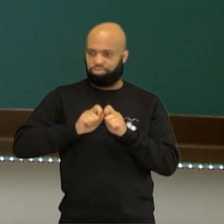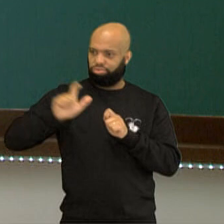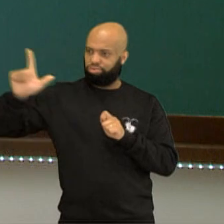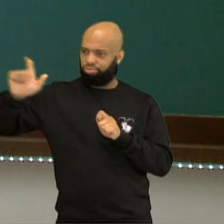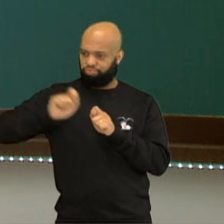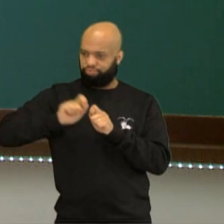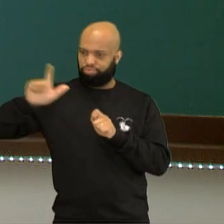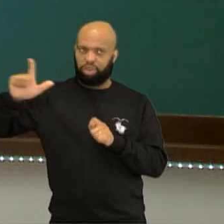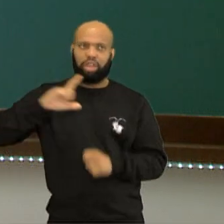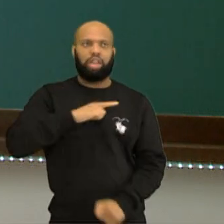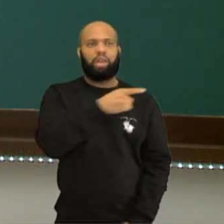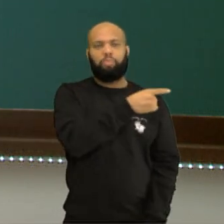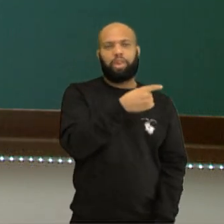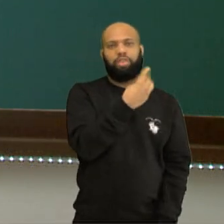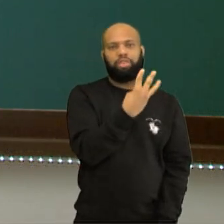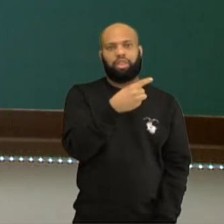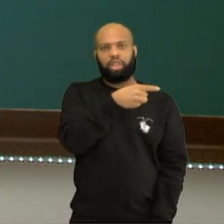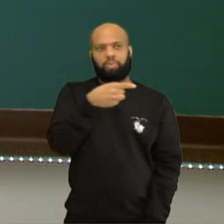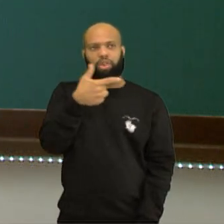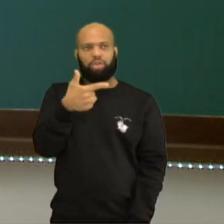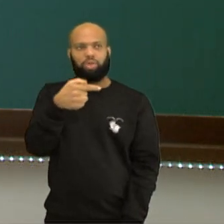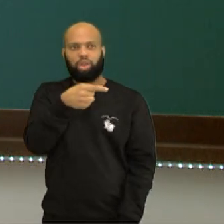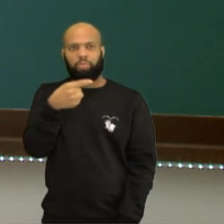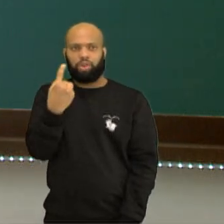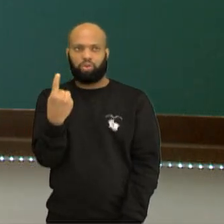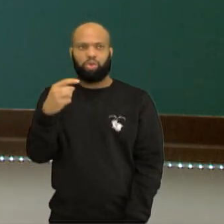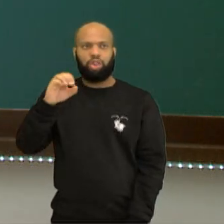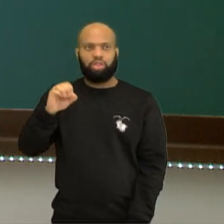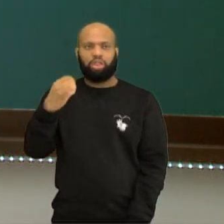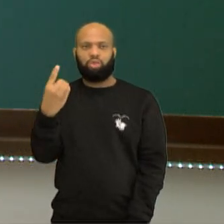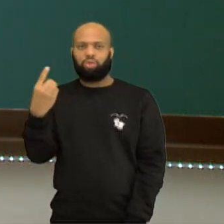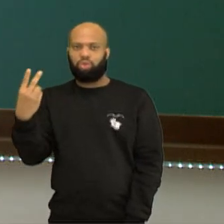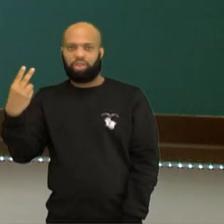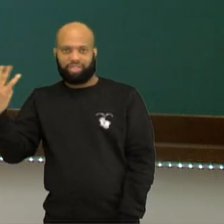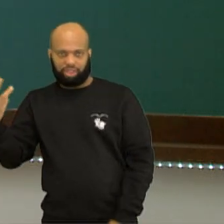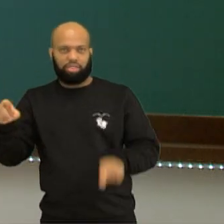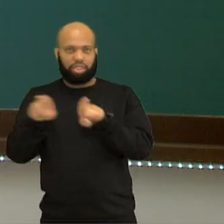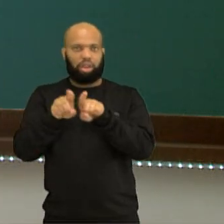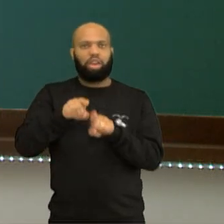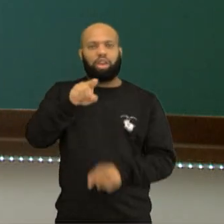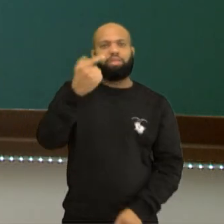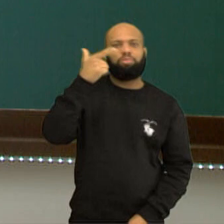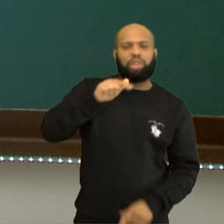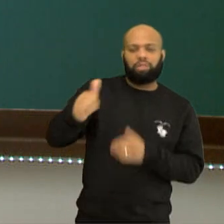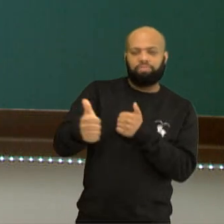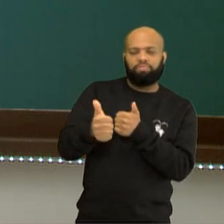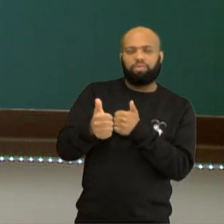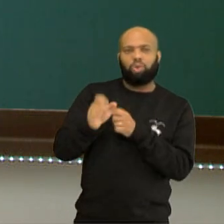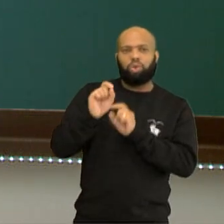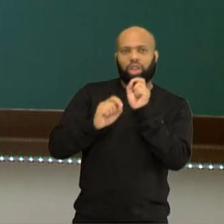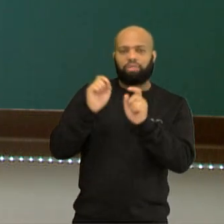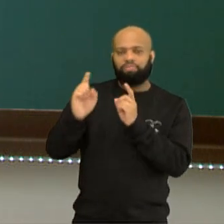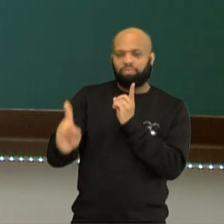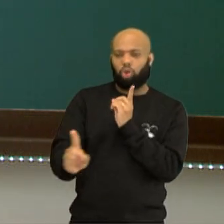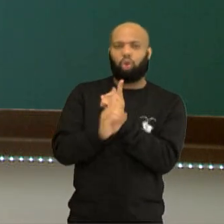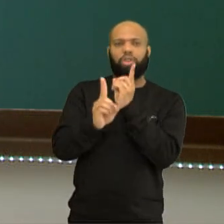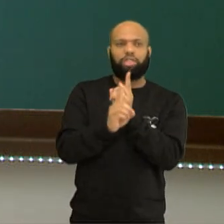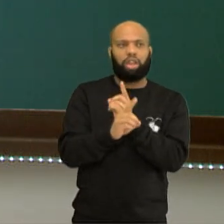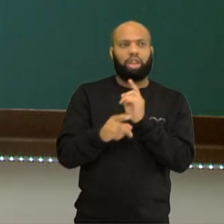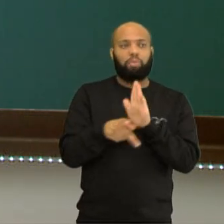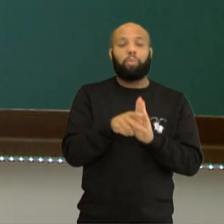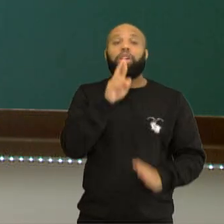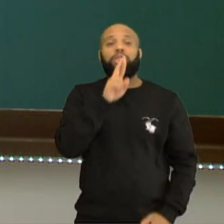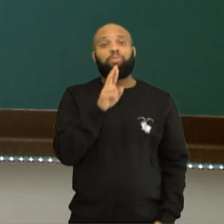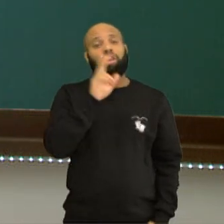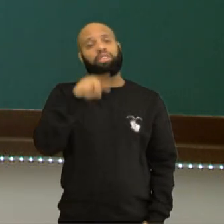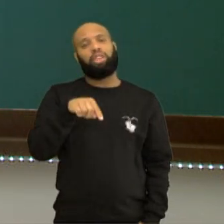2, menos 1, 0, 1, 2 e 3, você vai observar que você vai encontrar valores para y. E nesse caso,